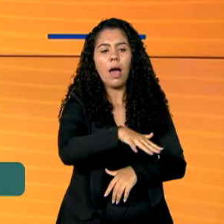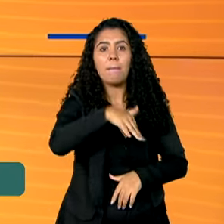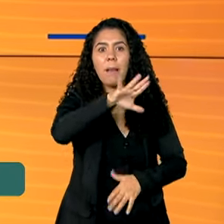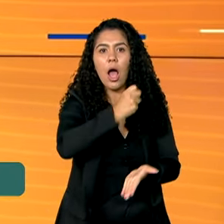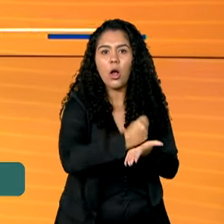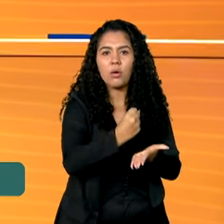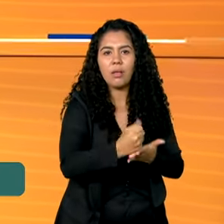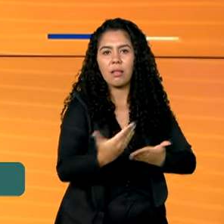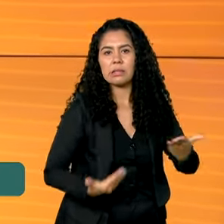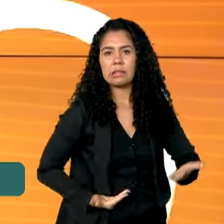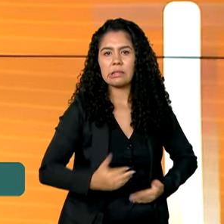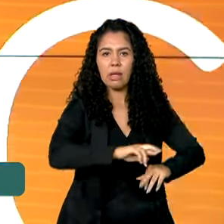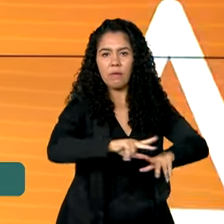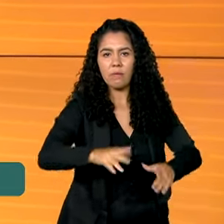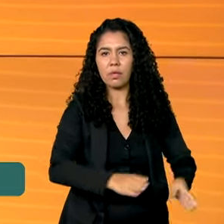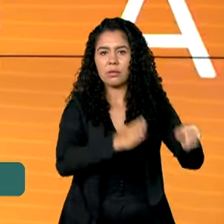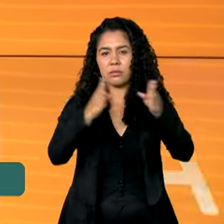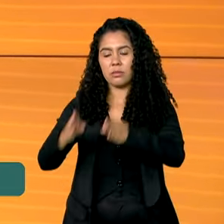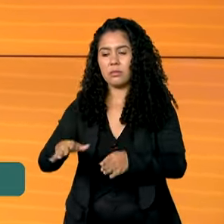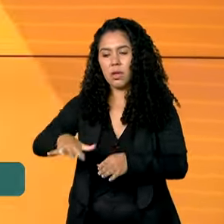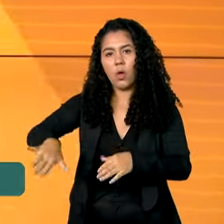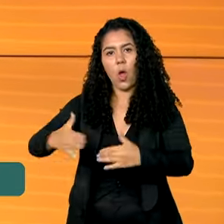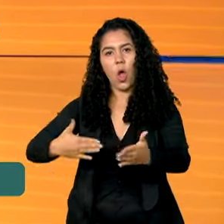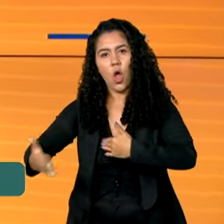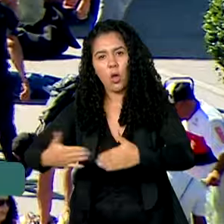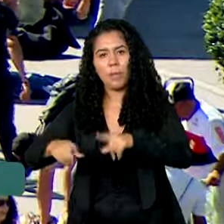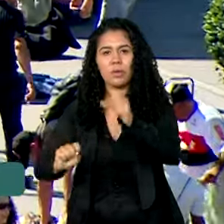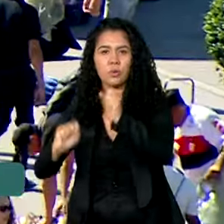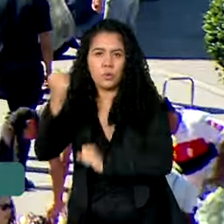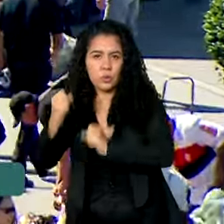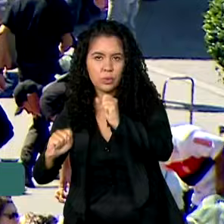de serviços e, em seguida, comércio e indústria.